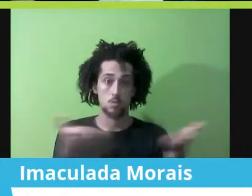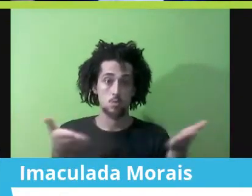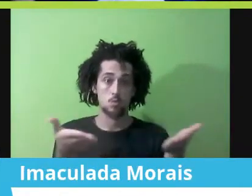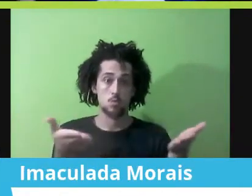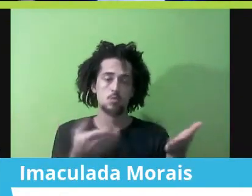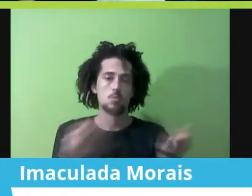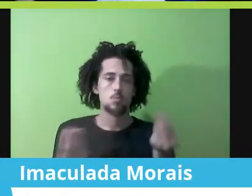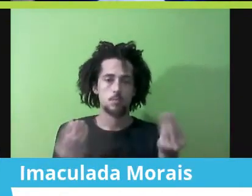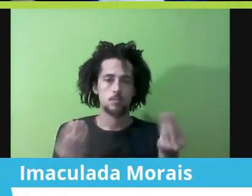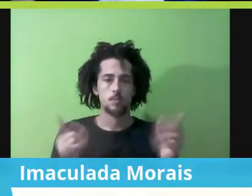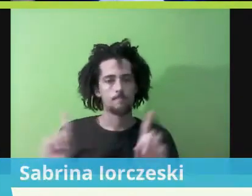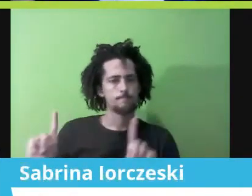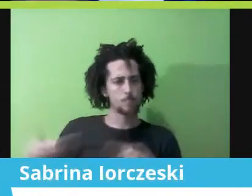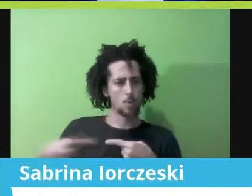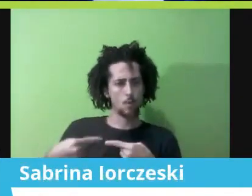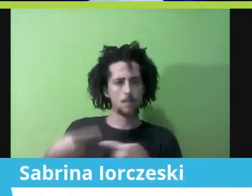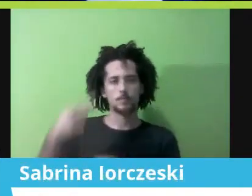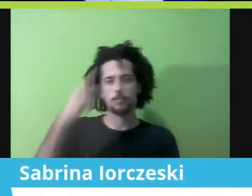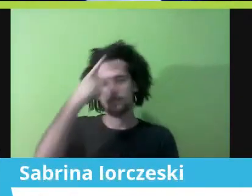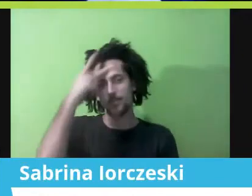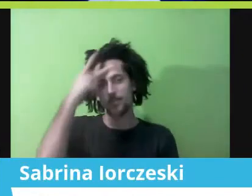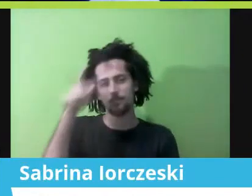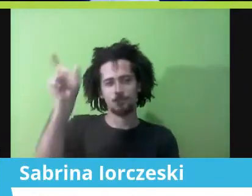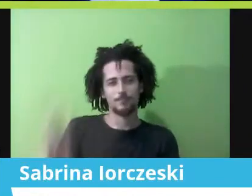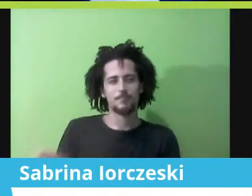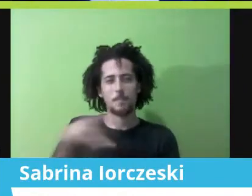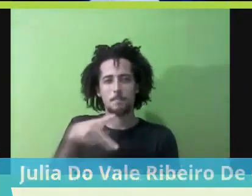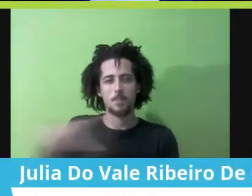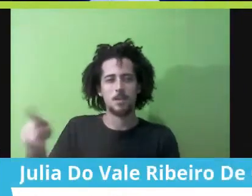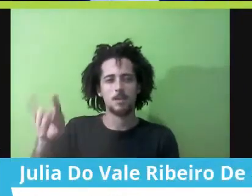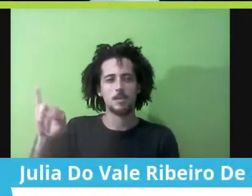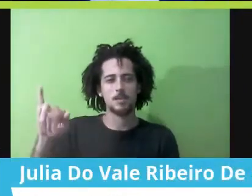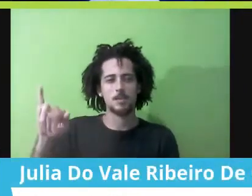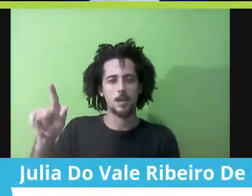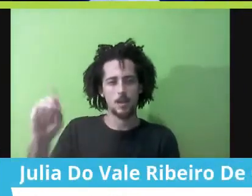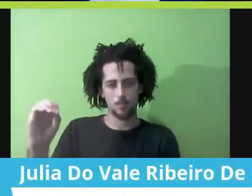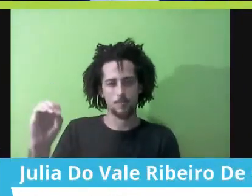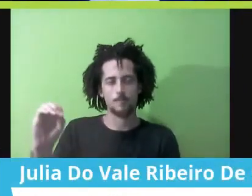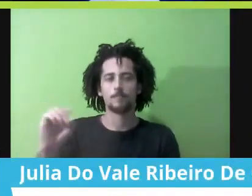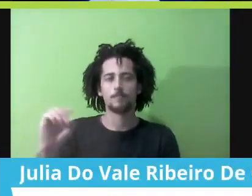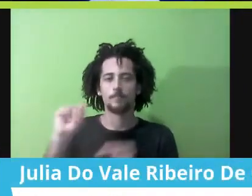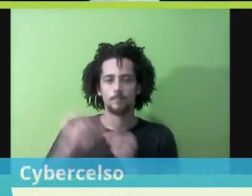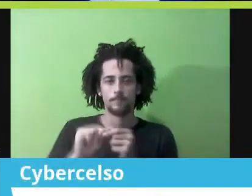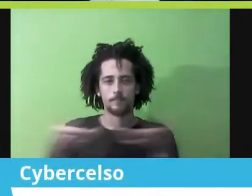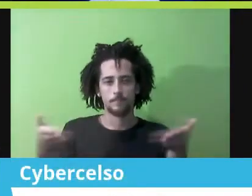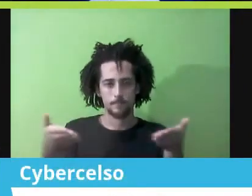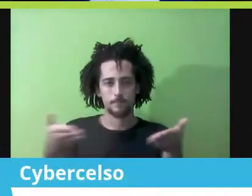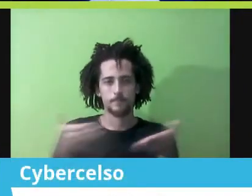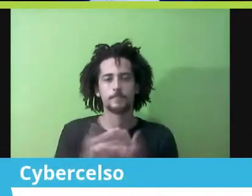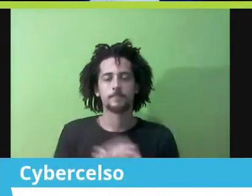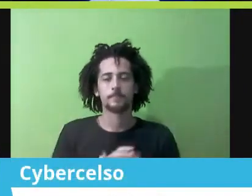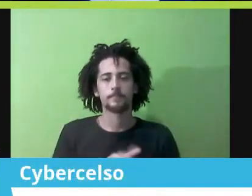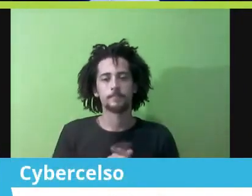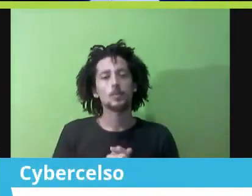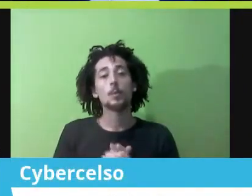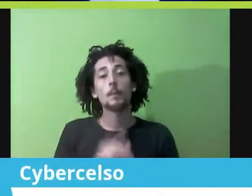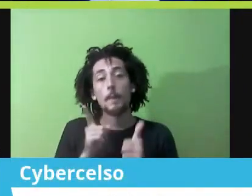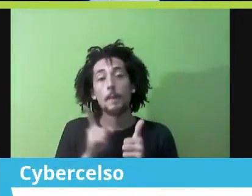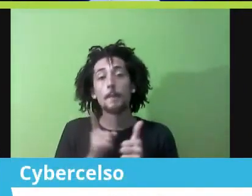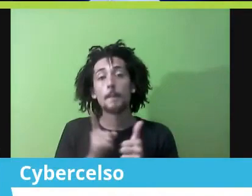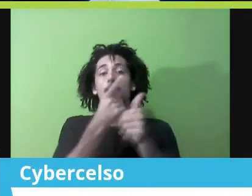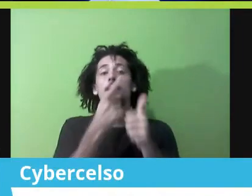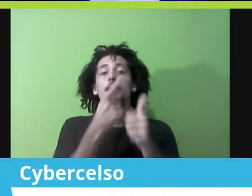o Iago fez, eu, foi quase que uma das primeiras questões que, com as quais eu me